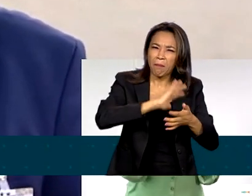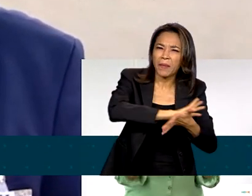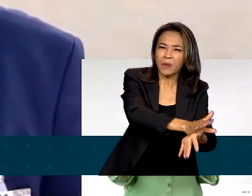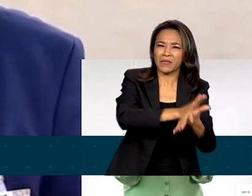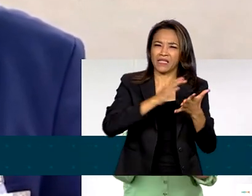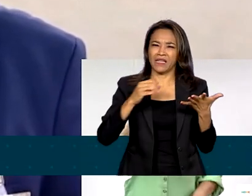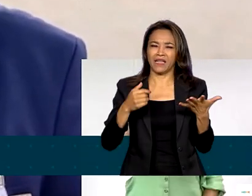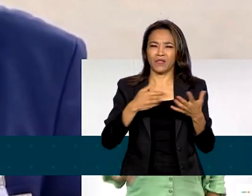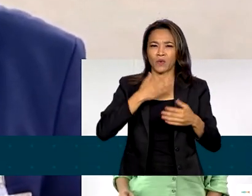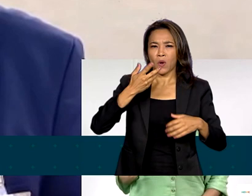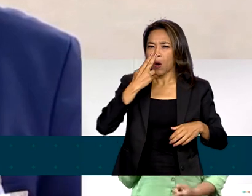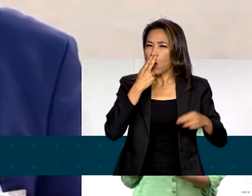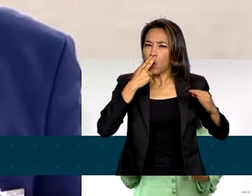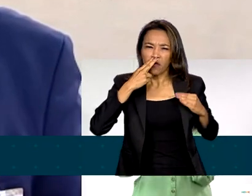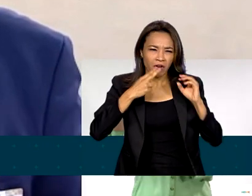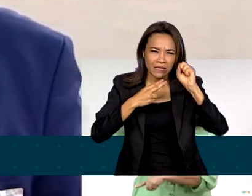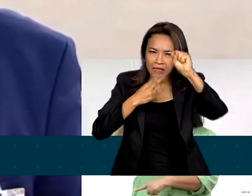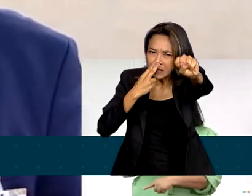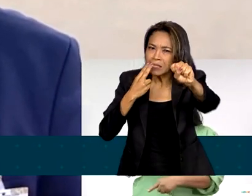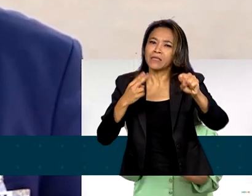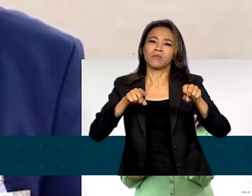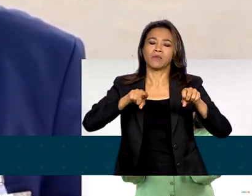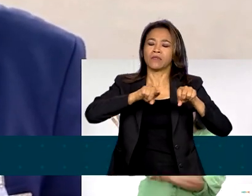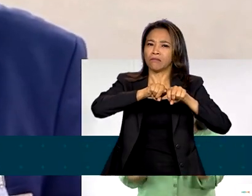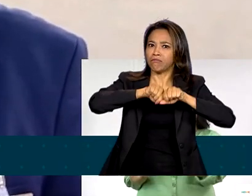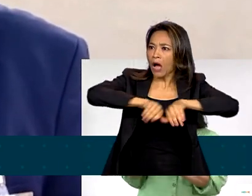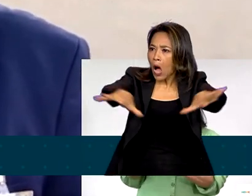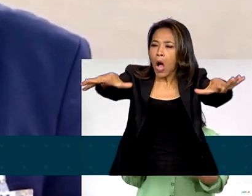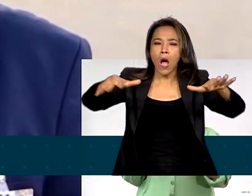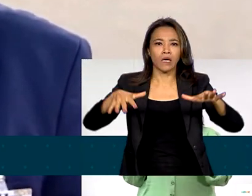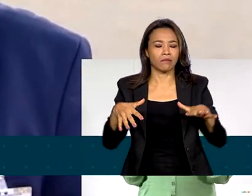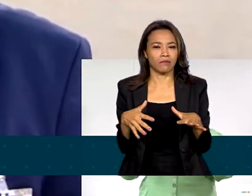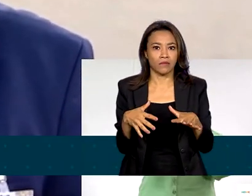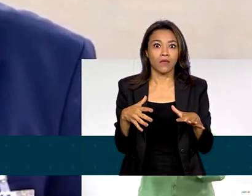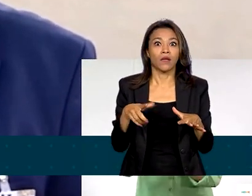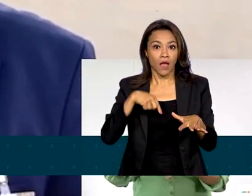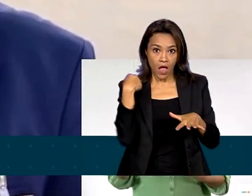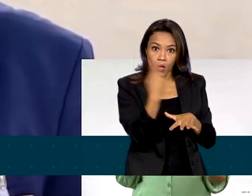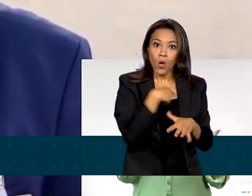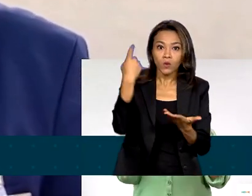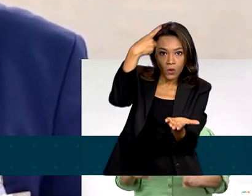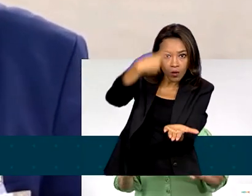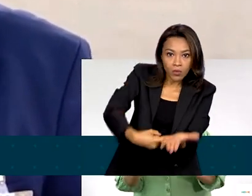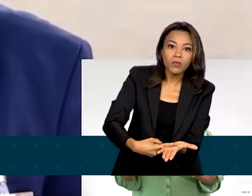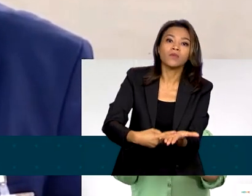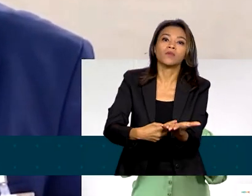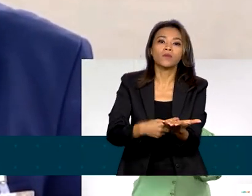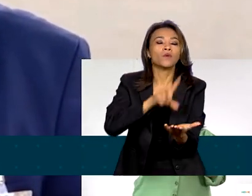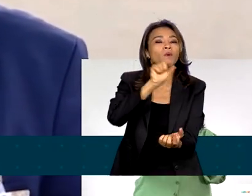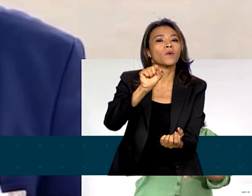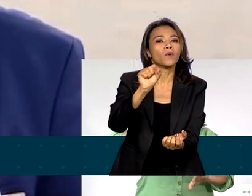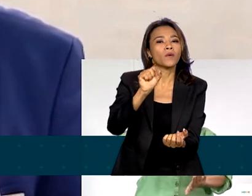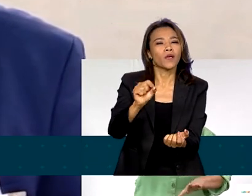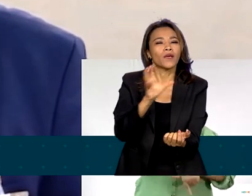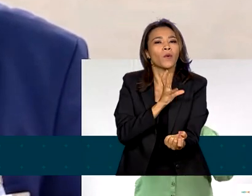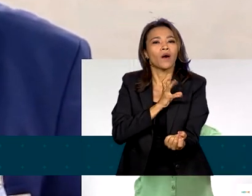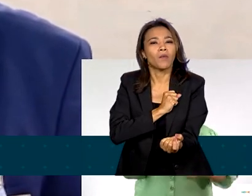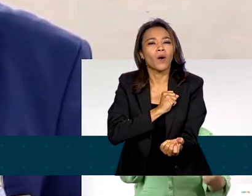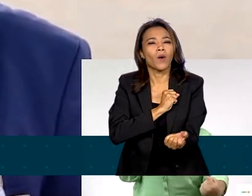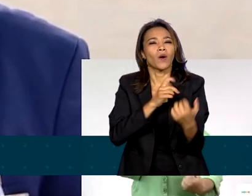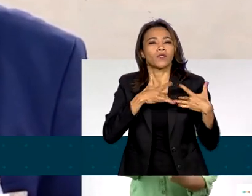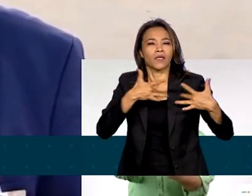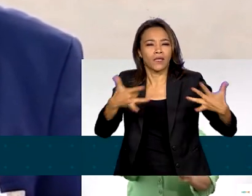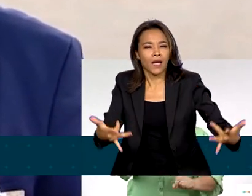crescem e articulam-se por meio de redes que não conhecem fronteiras. É nossa missão fazer com que o amor, a